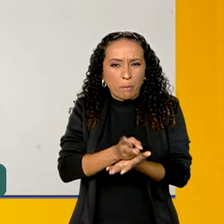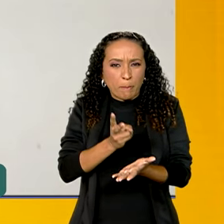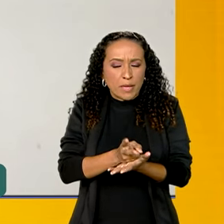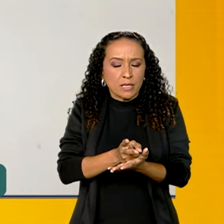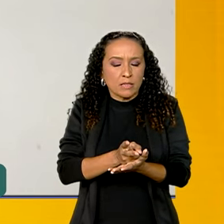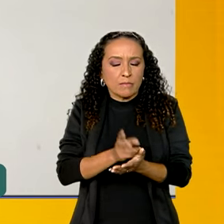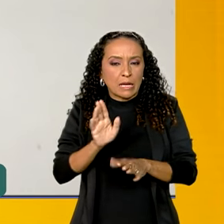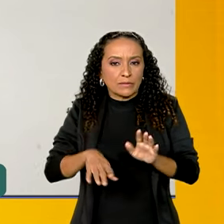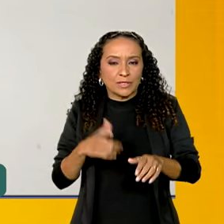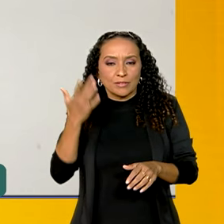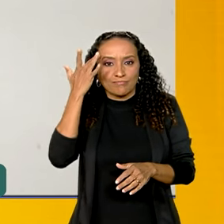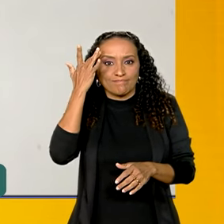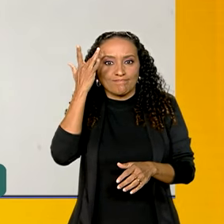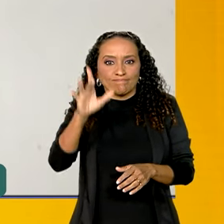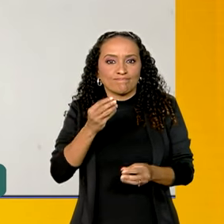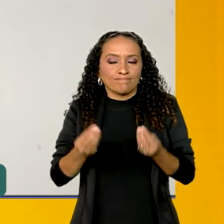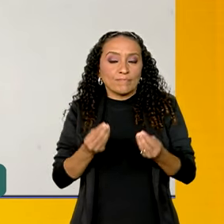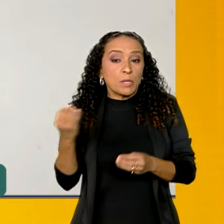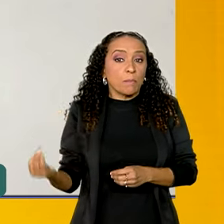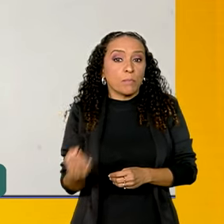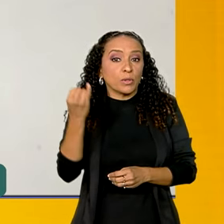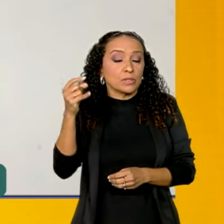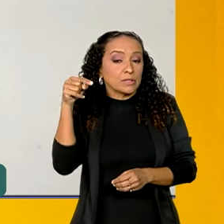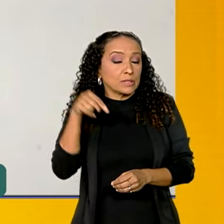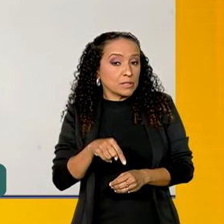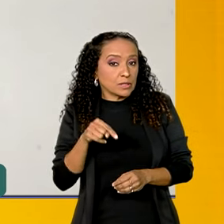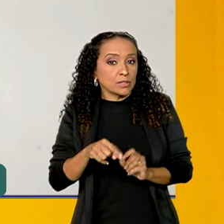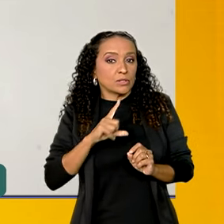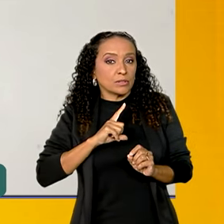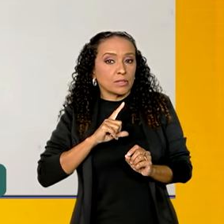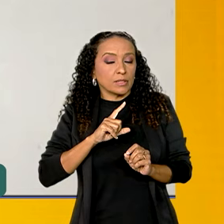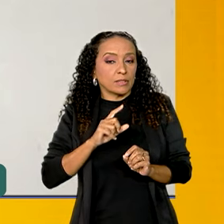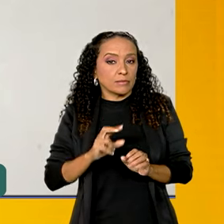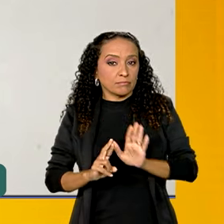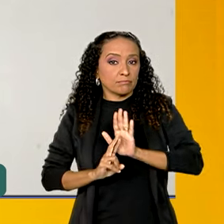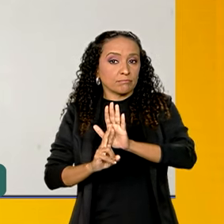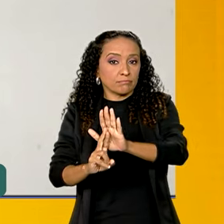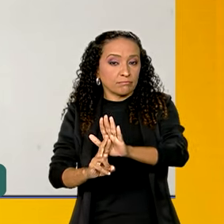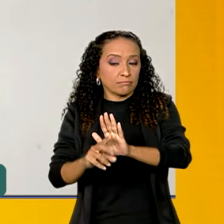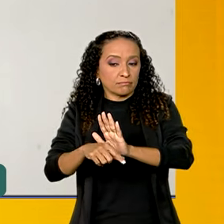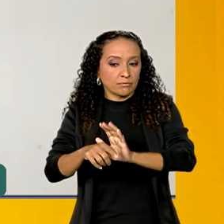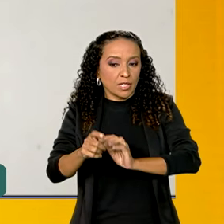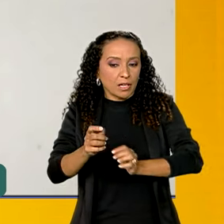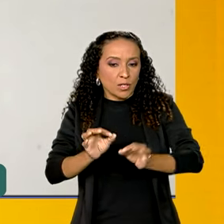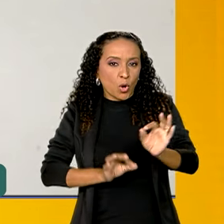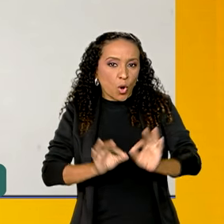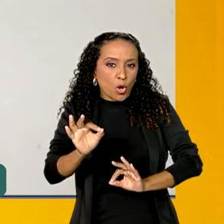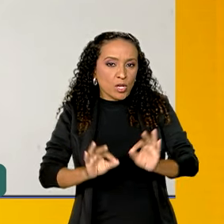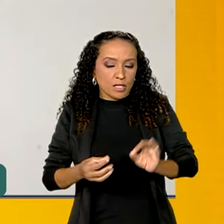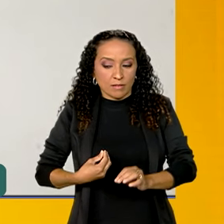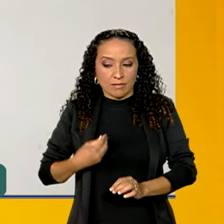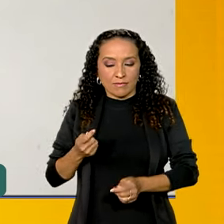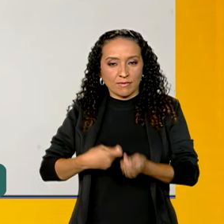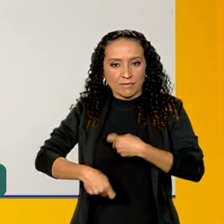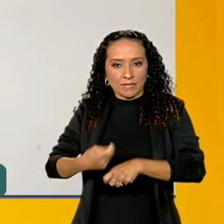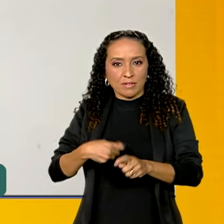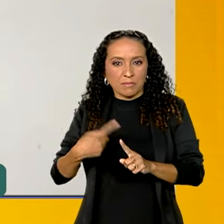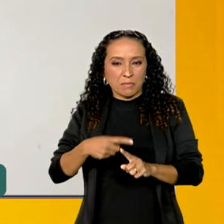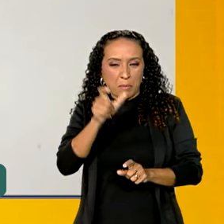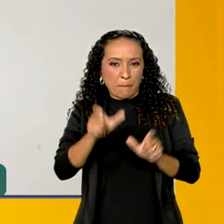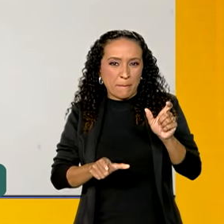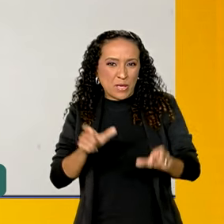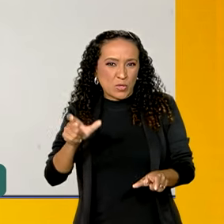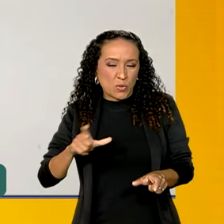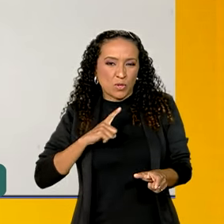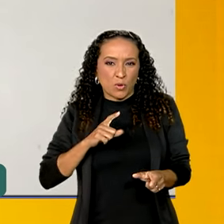às vezes a gente não tem noção da importância que isso representa na organização da vida financeira. Porque a gente vê pessoas com